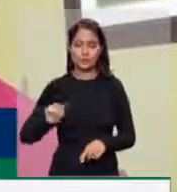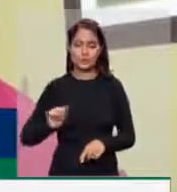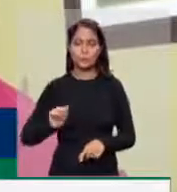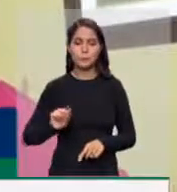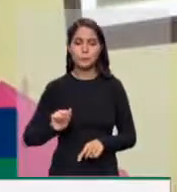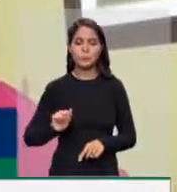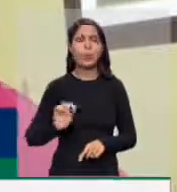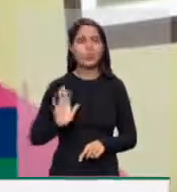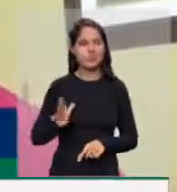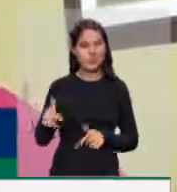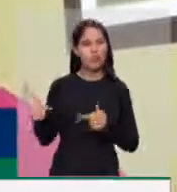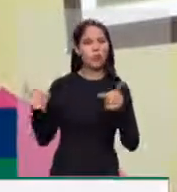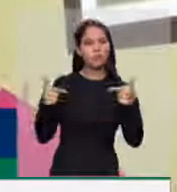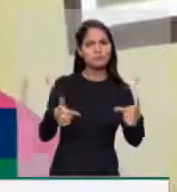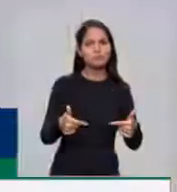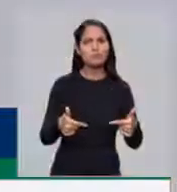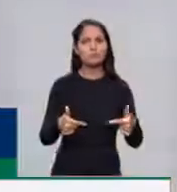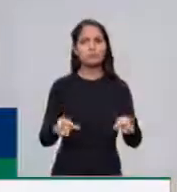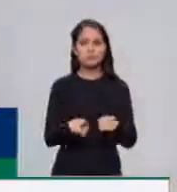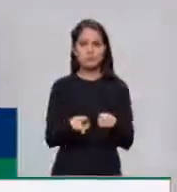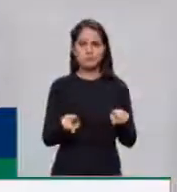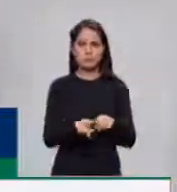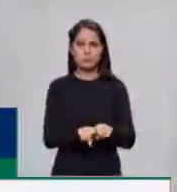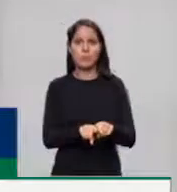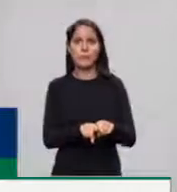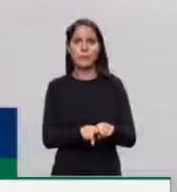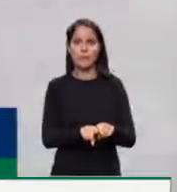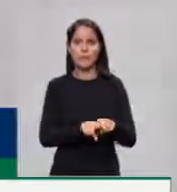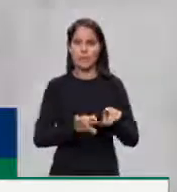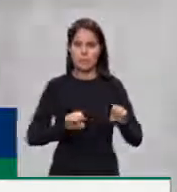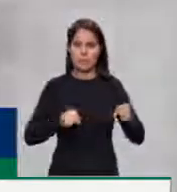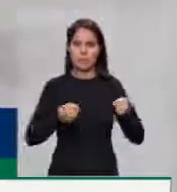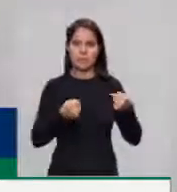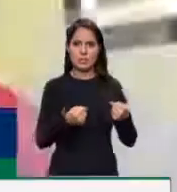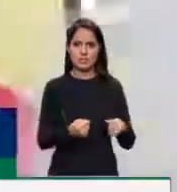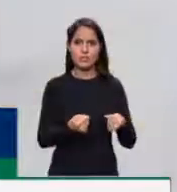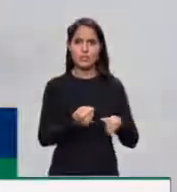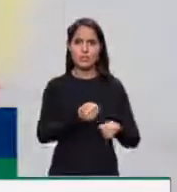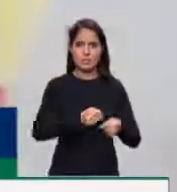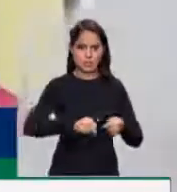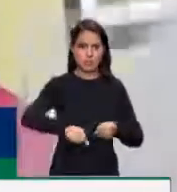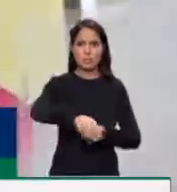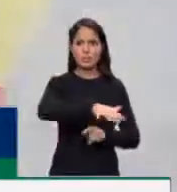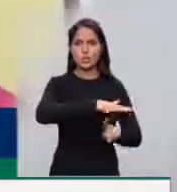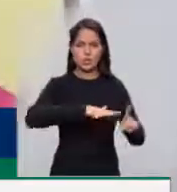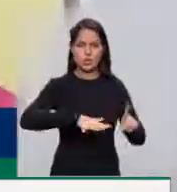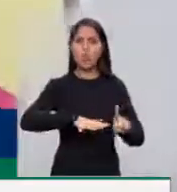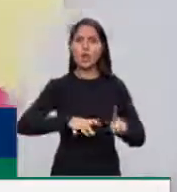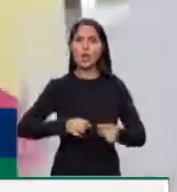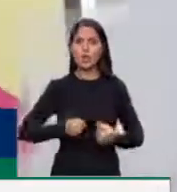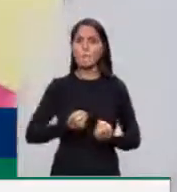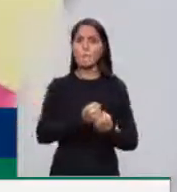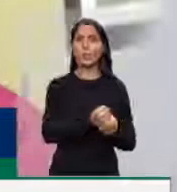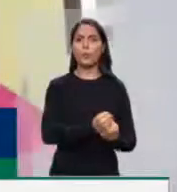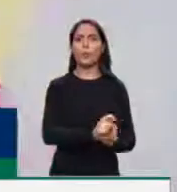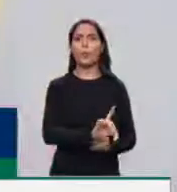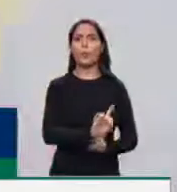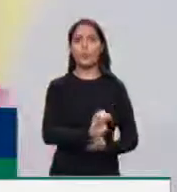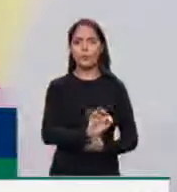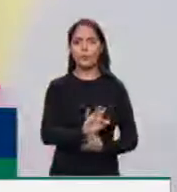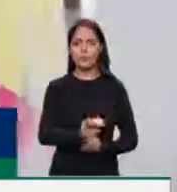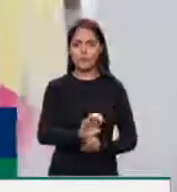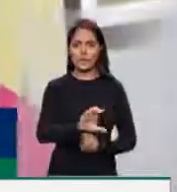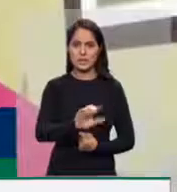a defesa civil já está naquele município, dando o socorro às pessoas necessitadas. E,